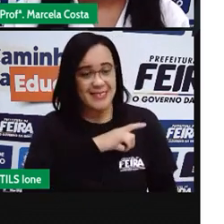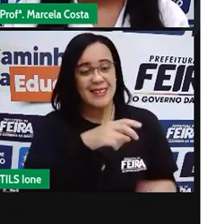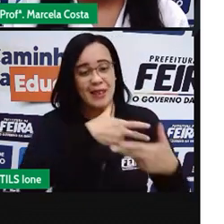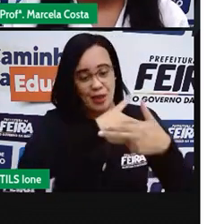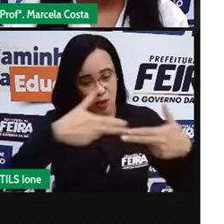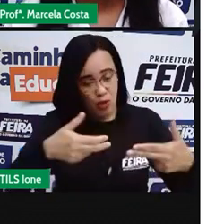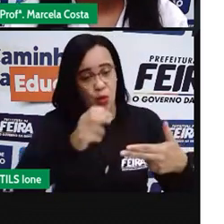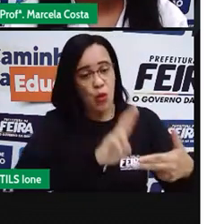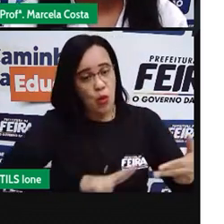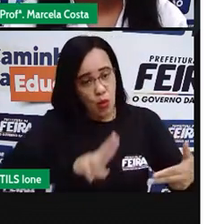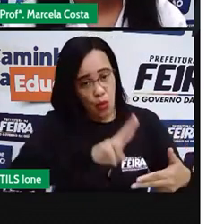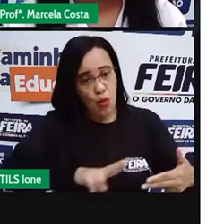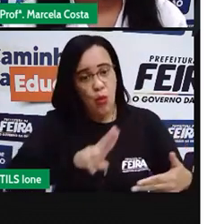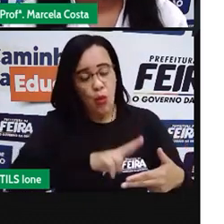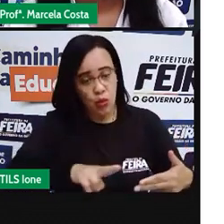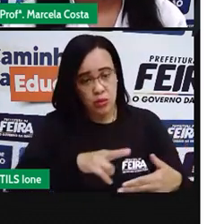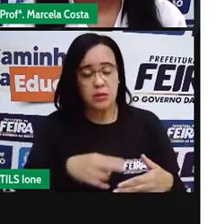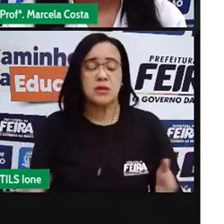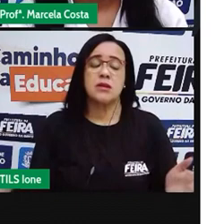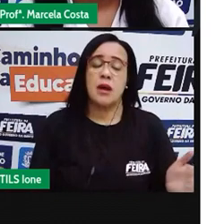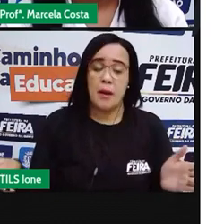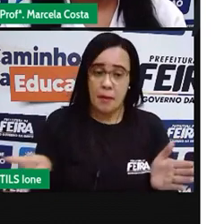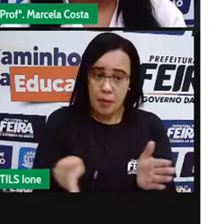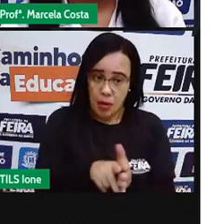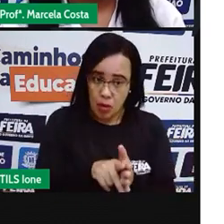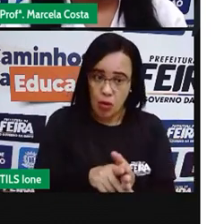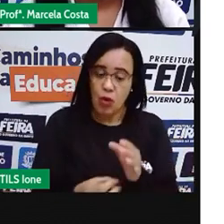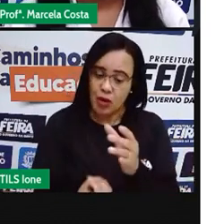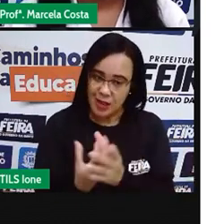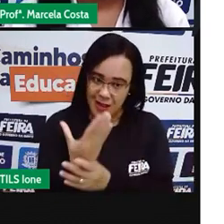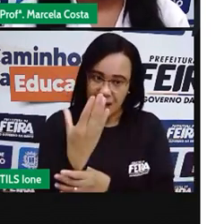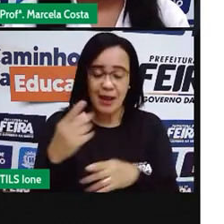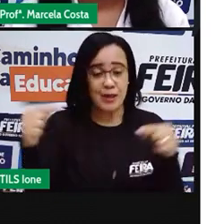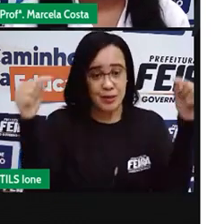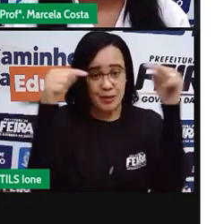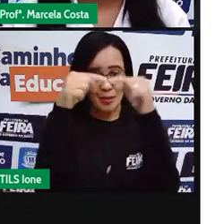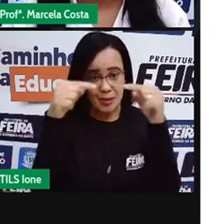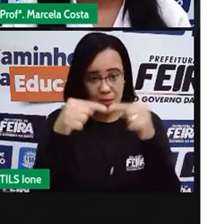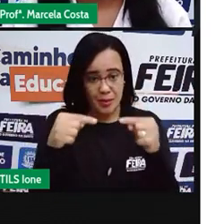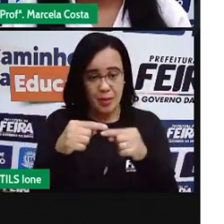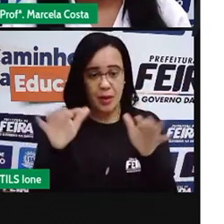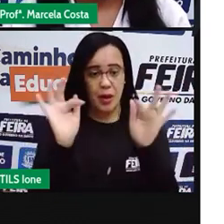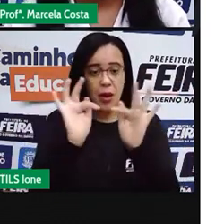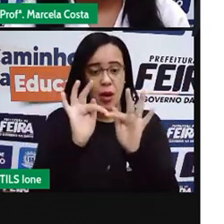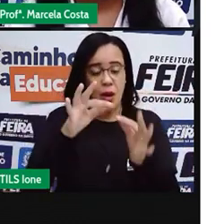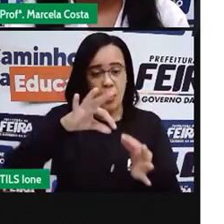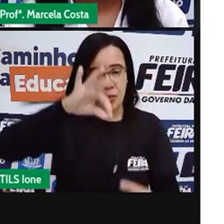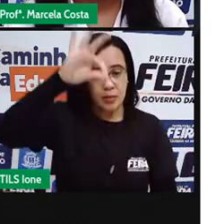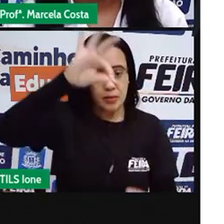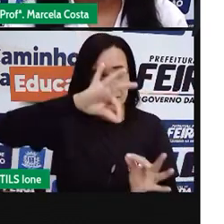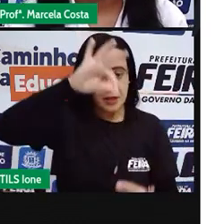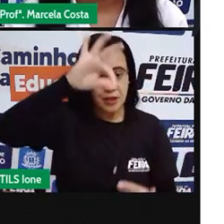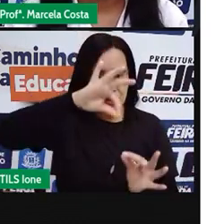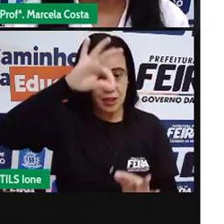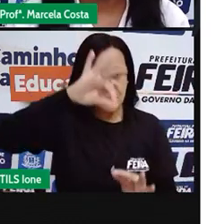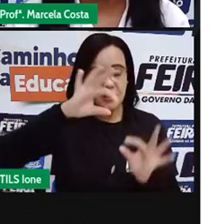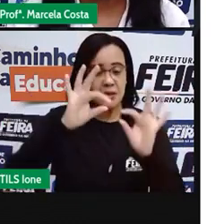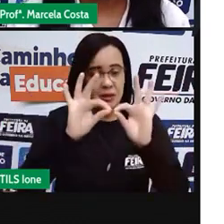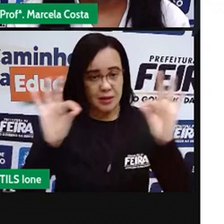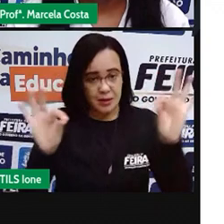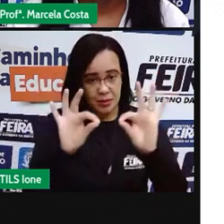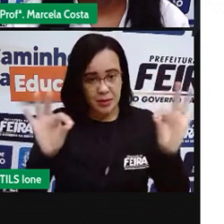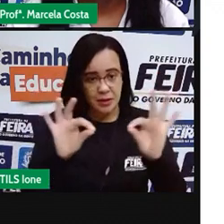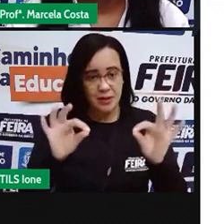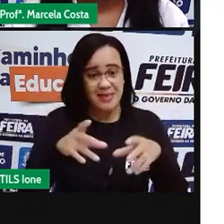convencionais para a gente medir o comprimento. Que existem recursos que mostram com